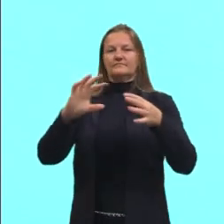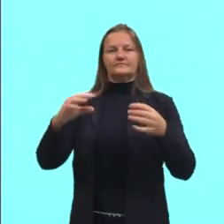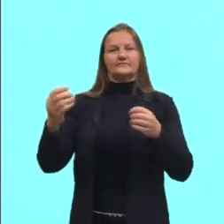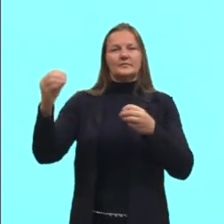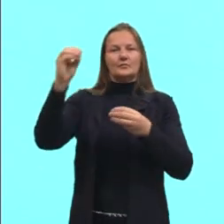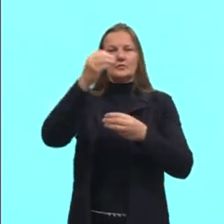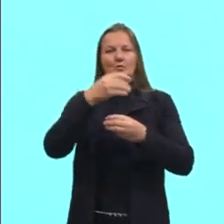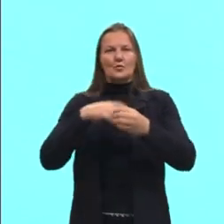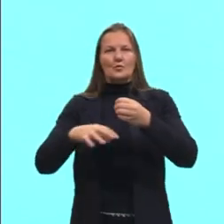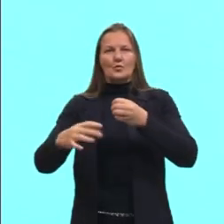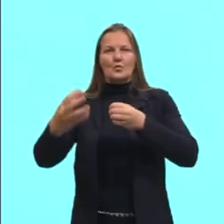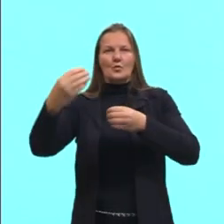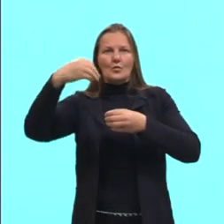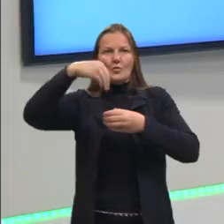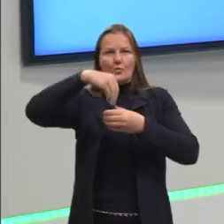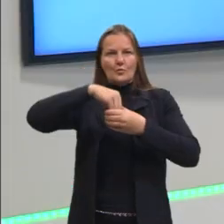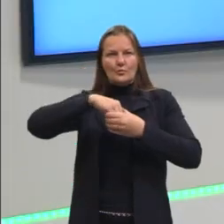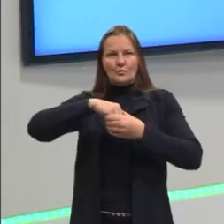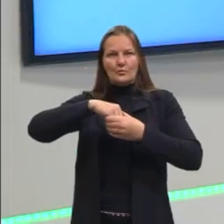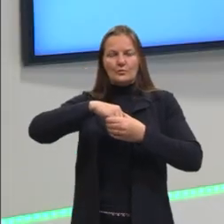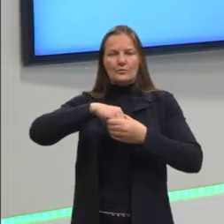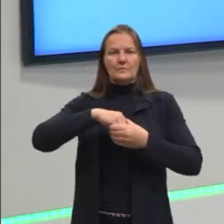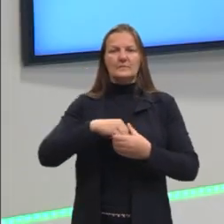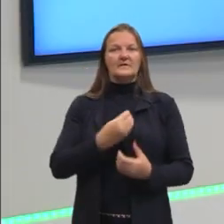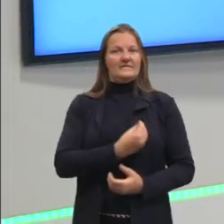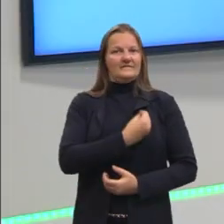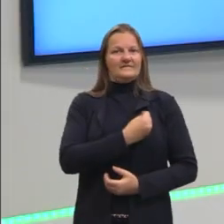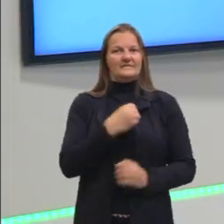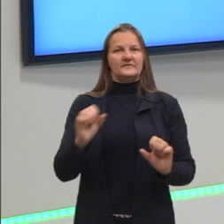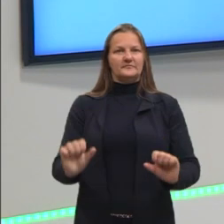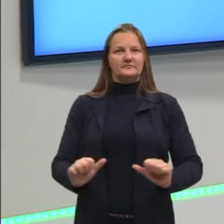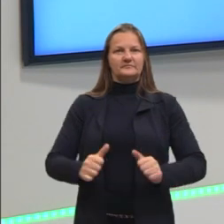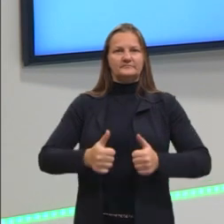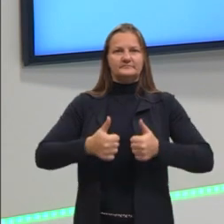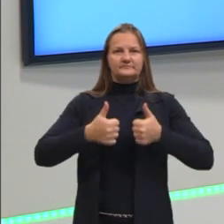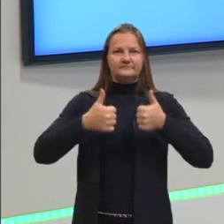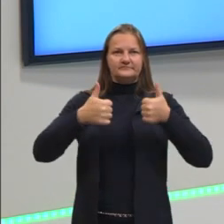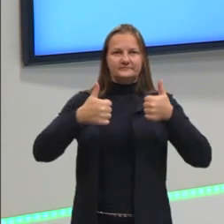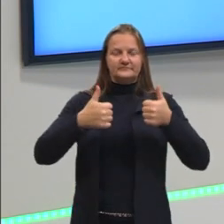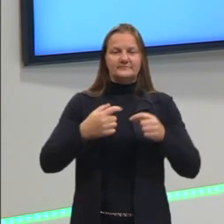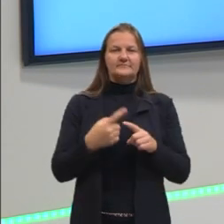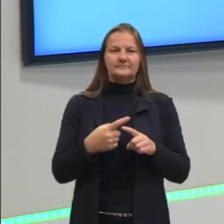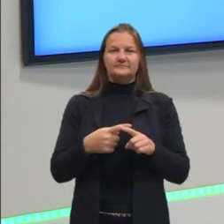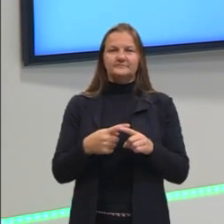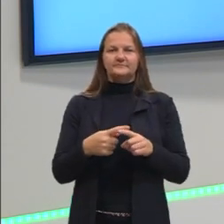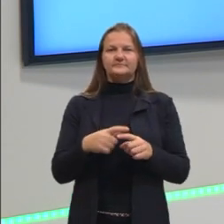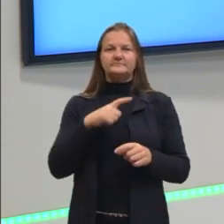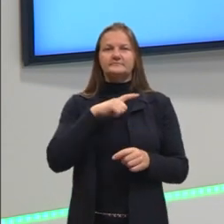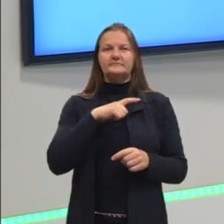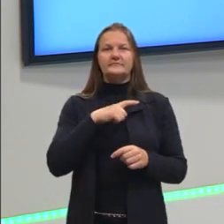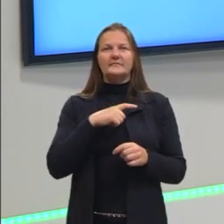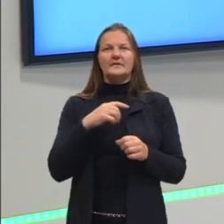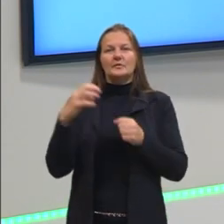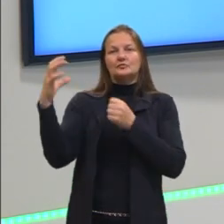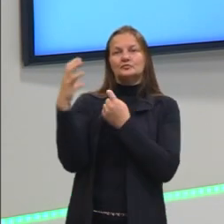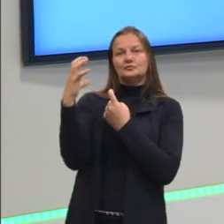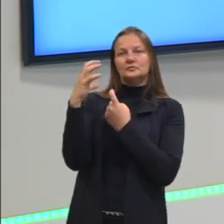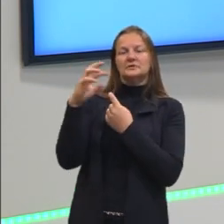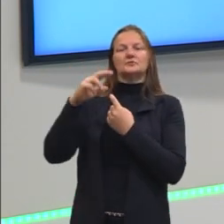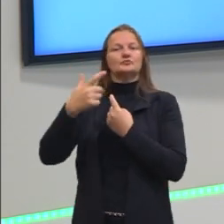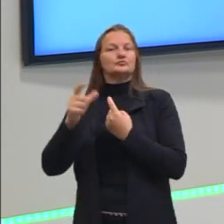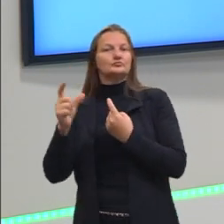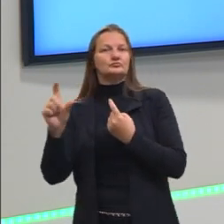aqui poderiam sobreviver melhor, né? Por escapar das ameaças externas.